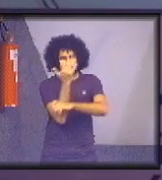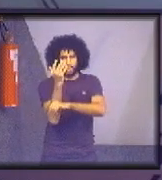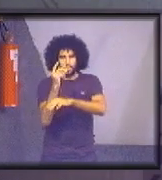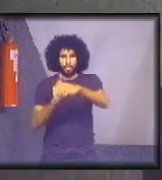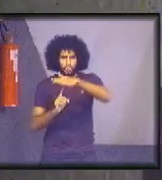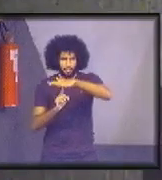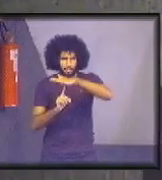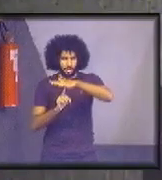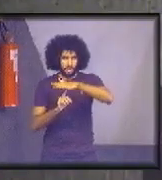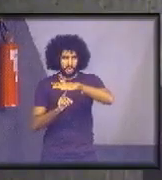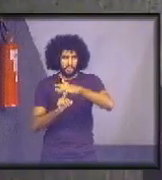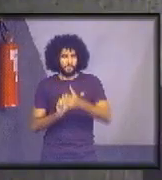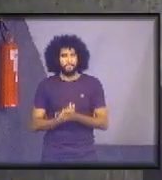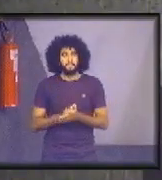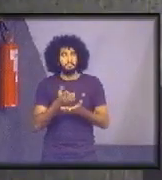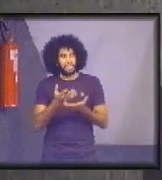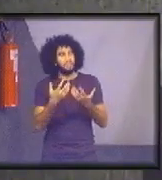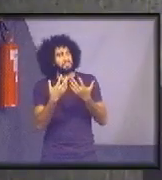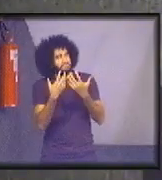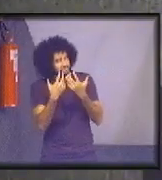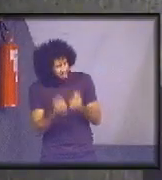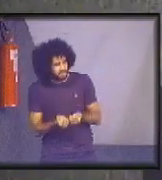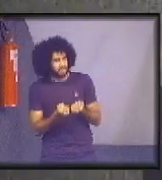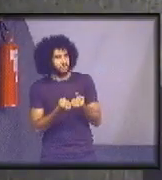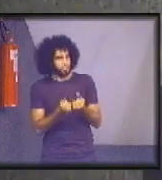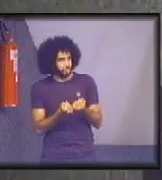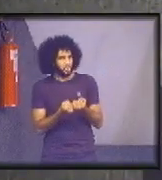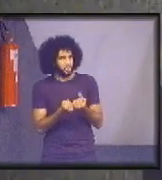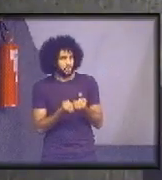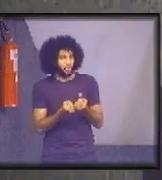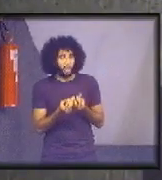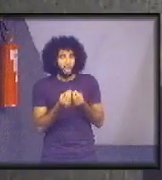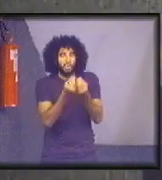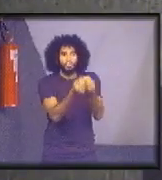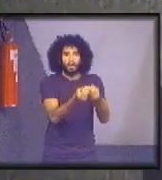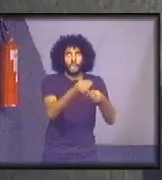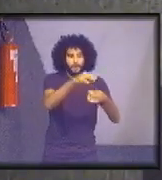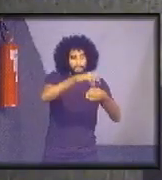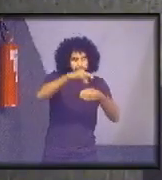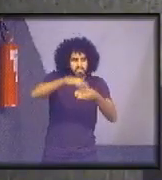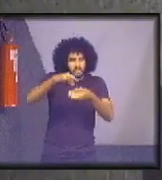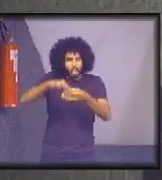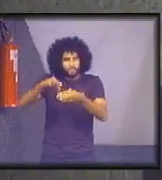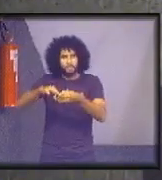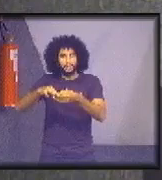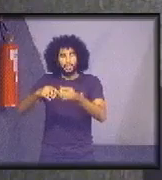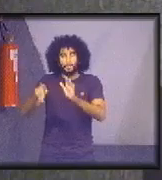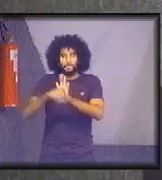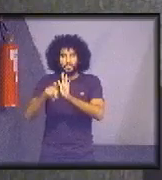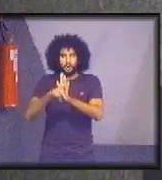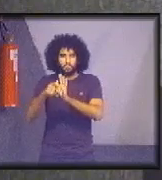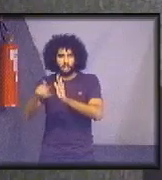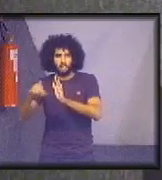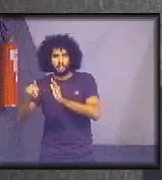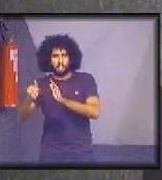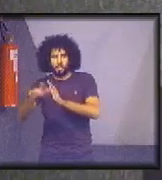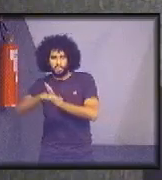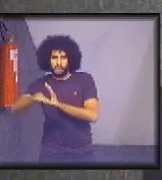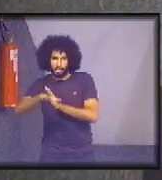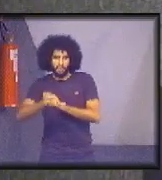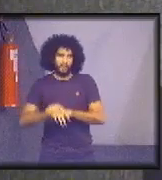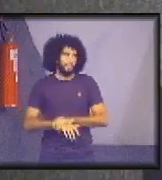Instituto Ambiental do Paraná se dispôs a ceder mudas de plantas nativas para resolver nossos problemas